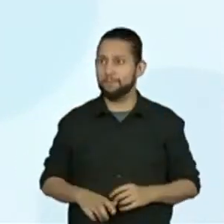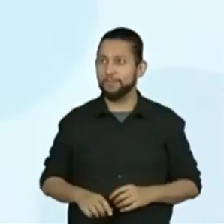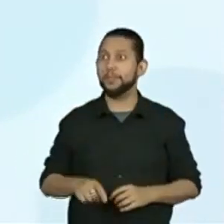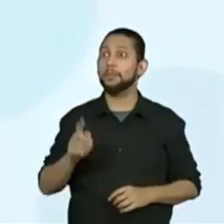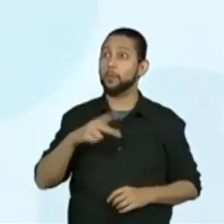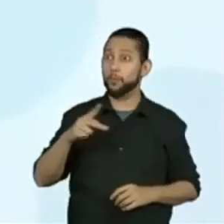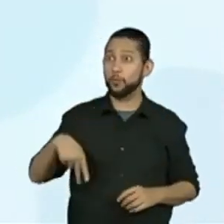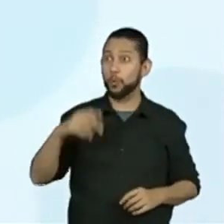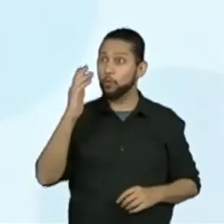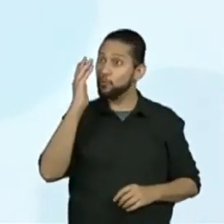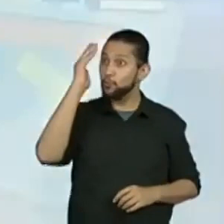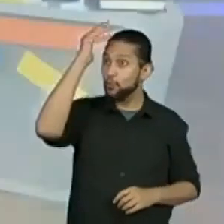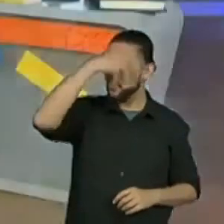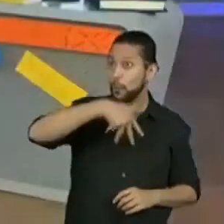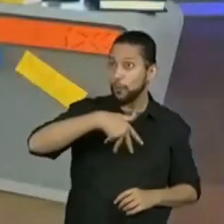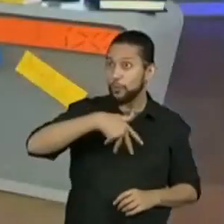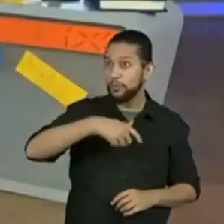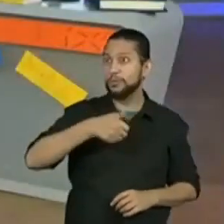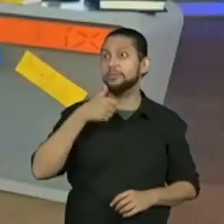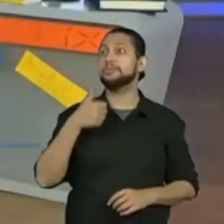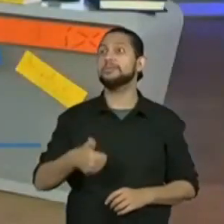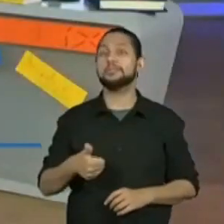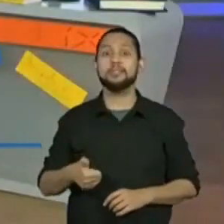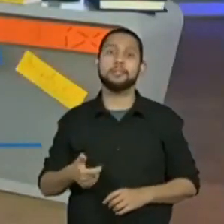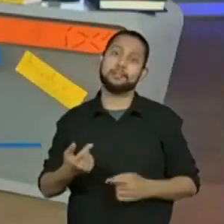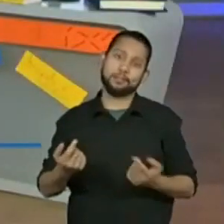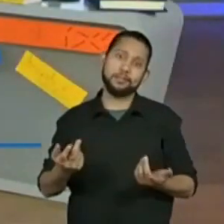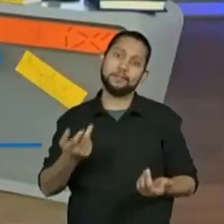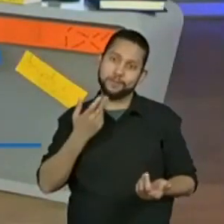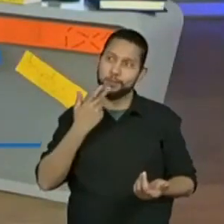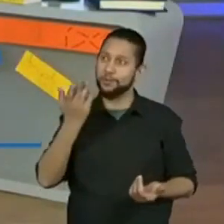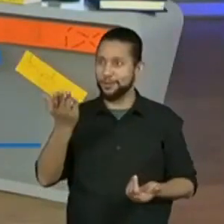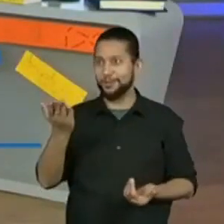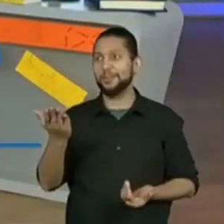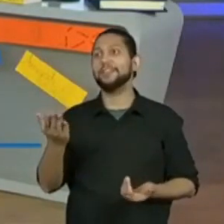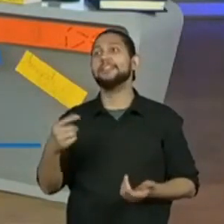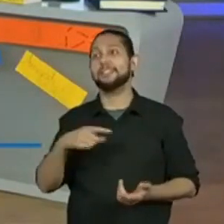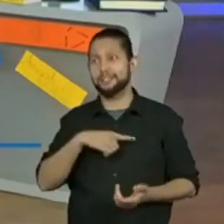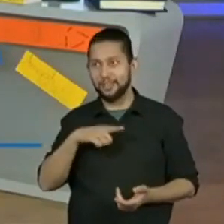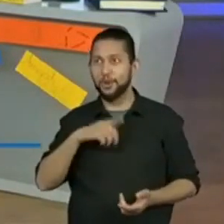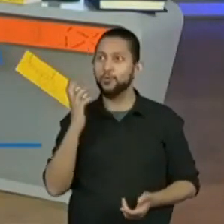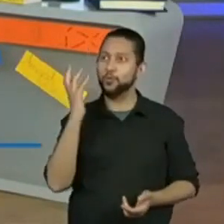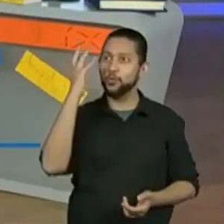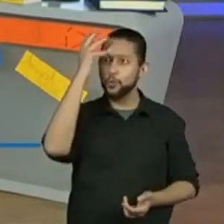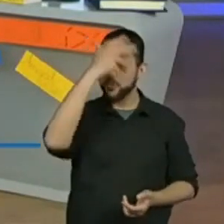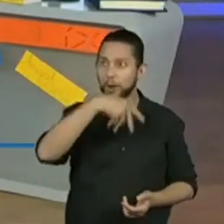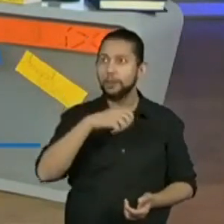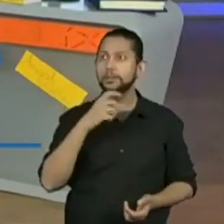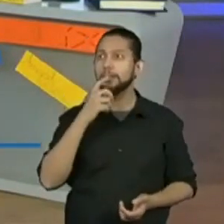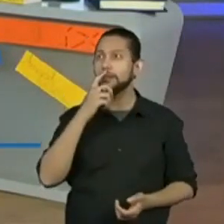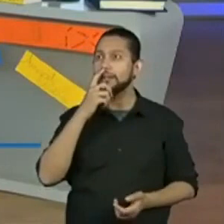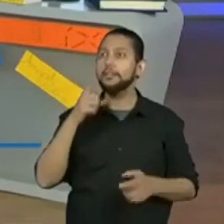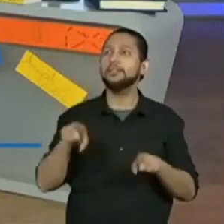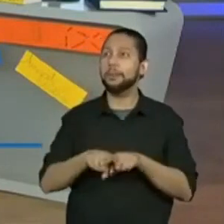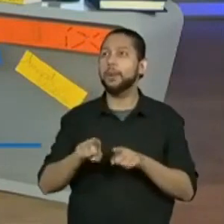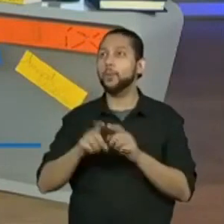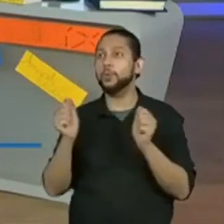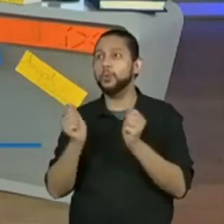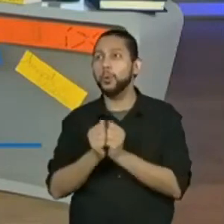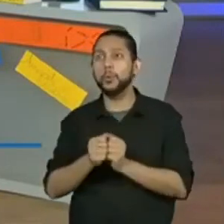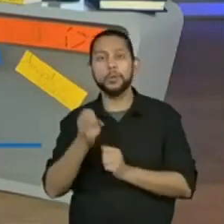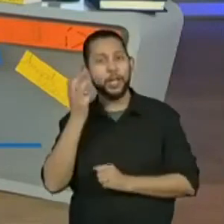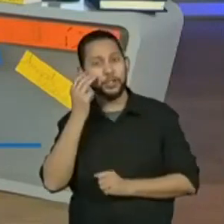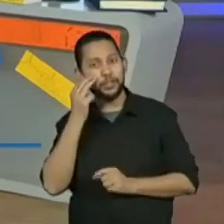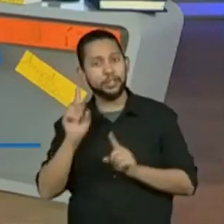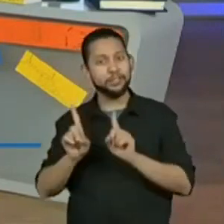Joelson, o aluno Arthur colocou sim, que o professor Joelson é a professora Rê. Muito